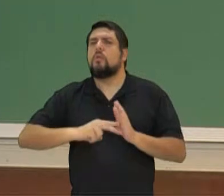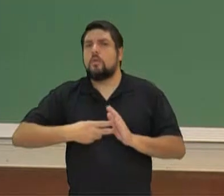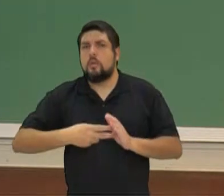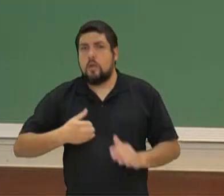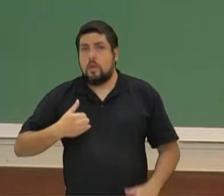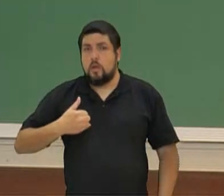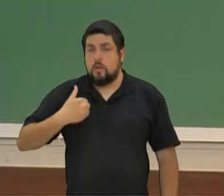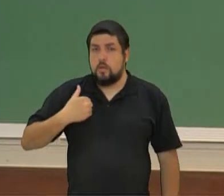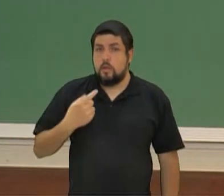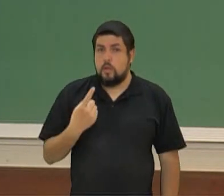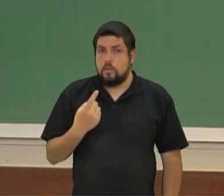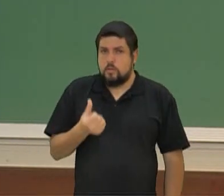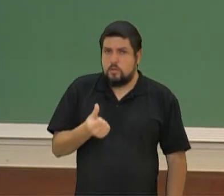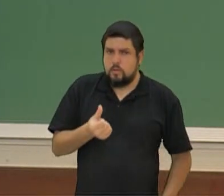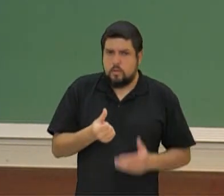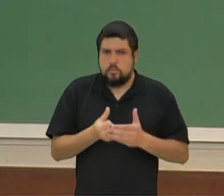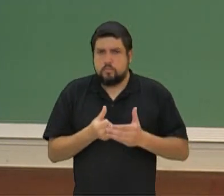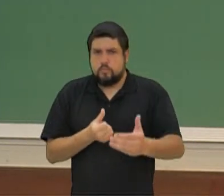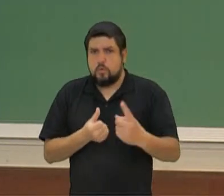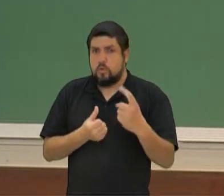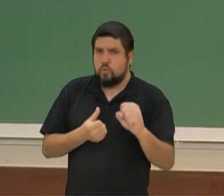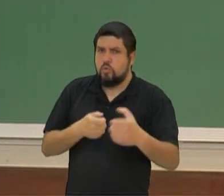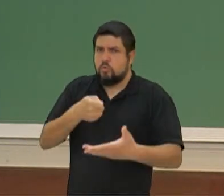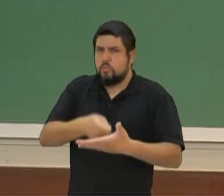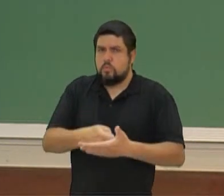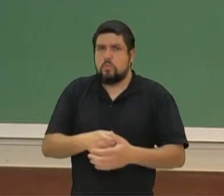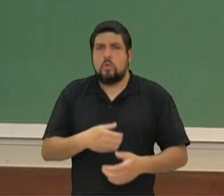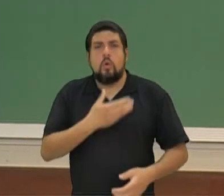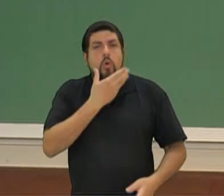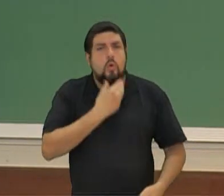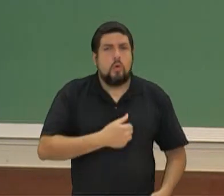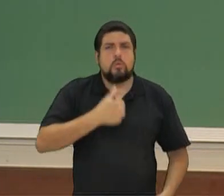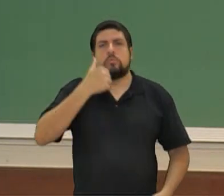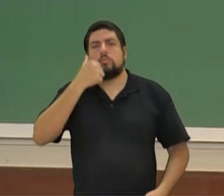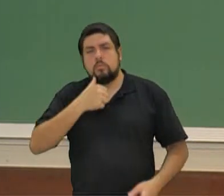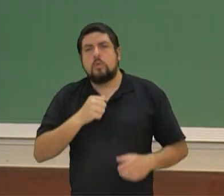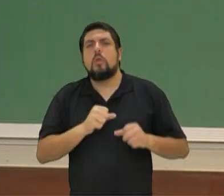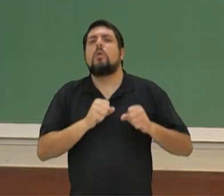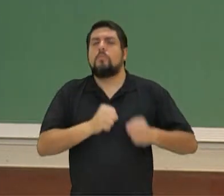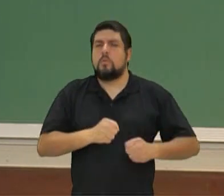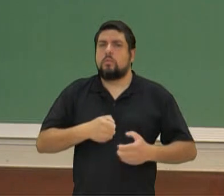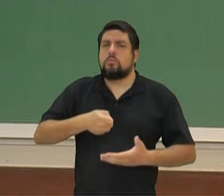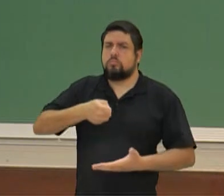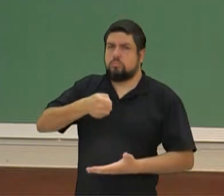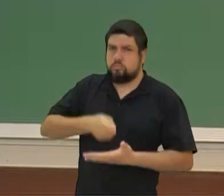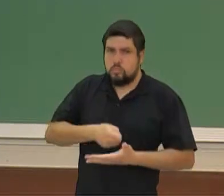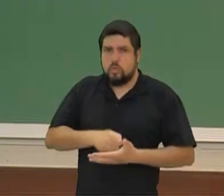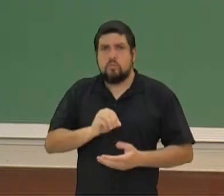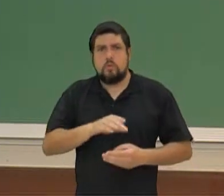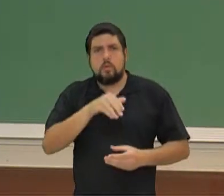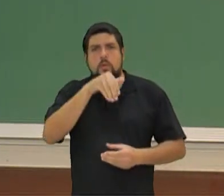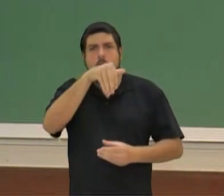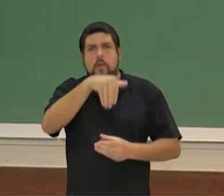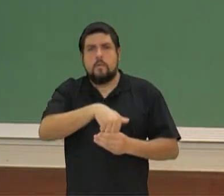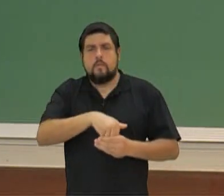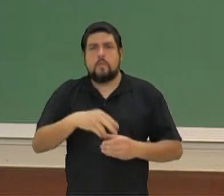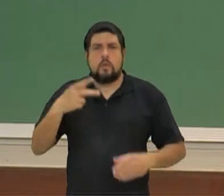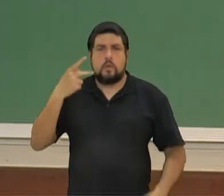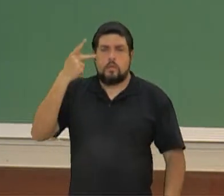anos, não obrigatório, a partir dos 18, mulheres, homens, podem, devem, participar da política